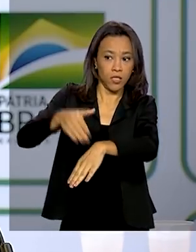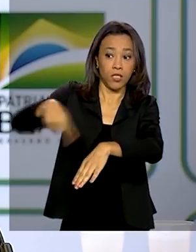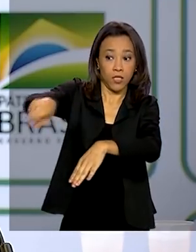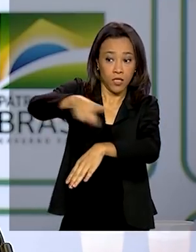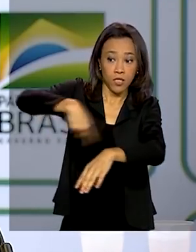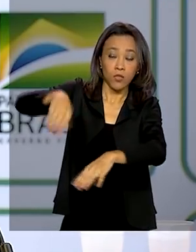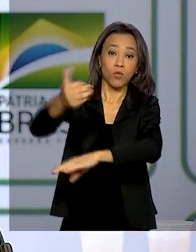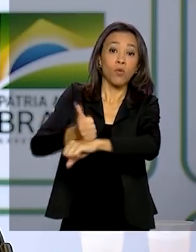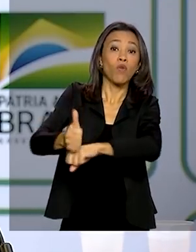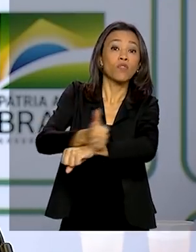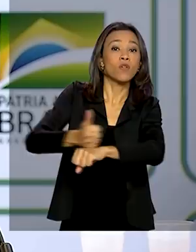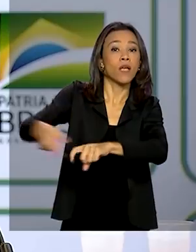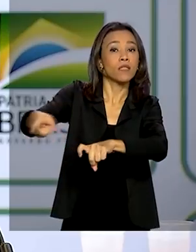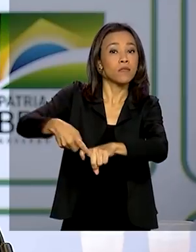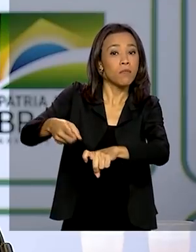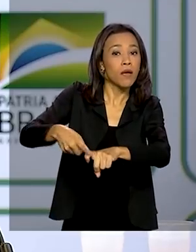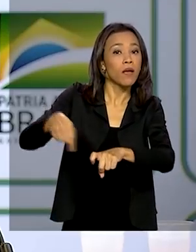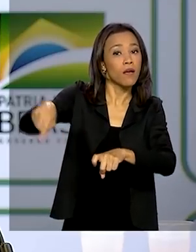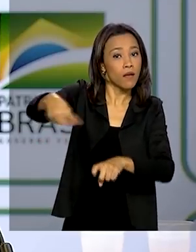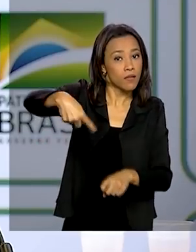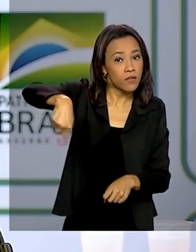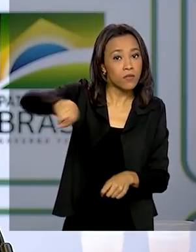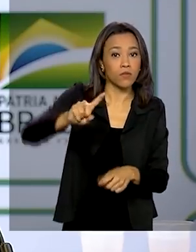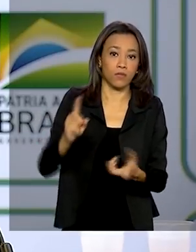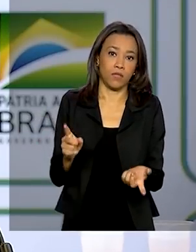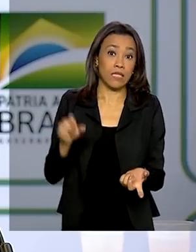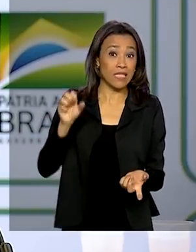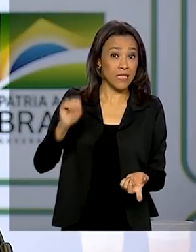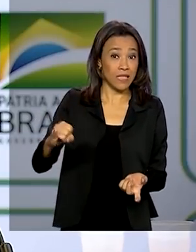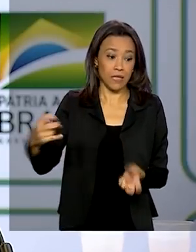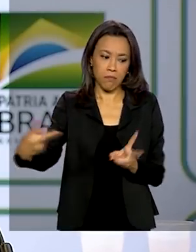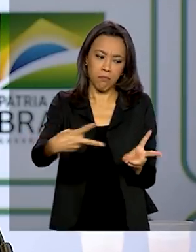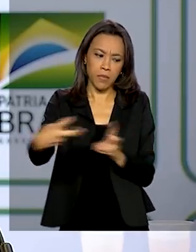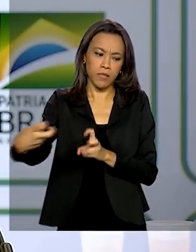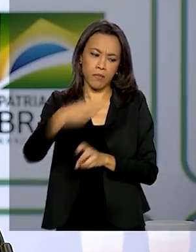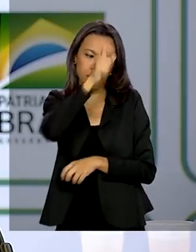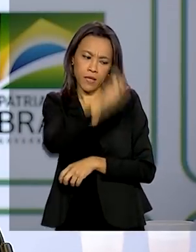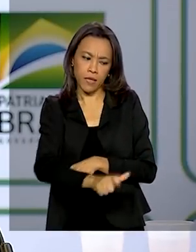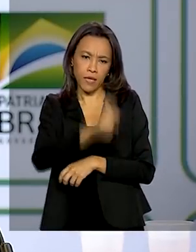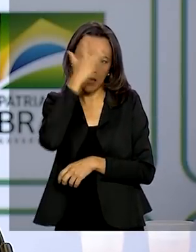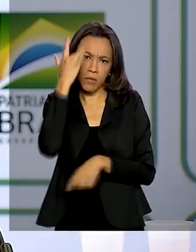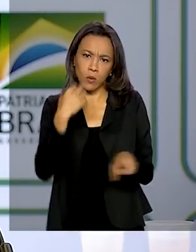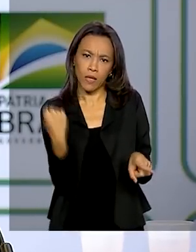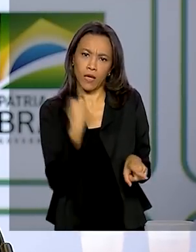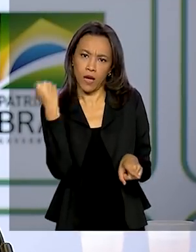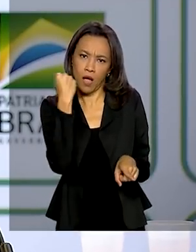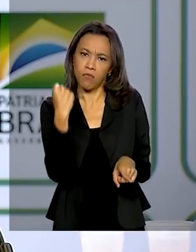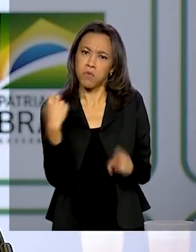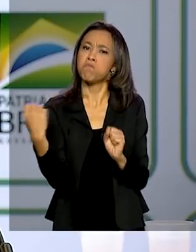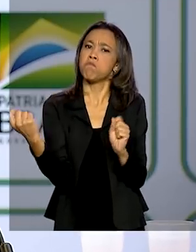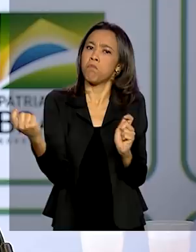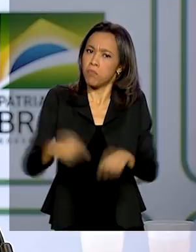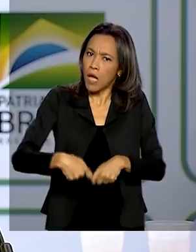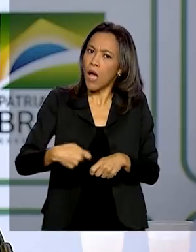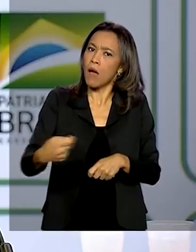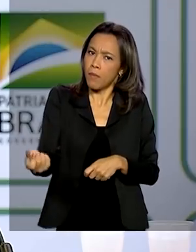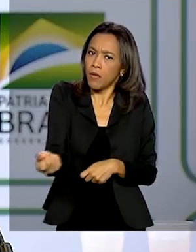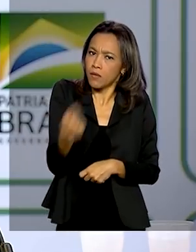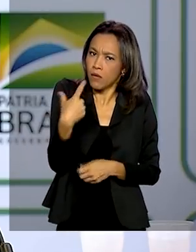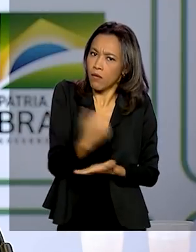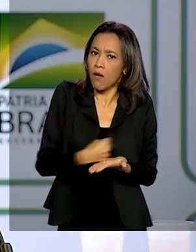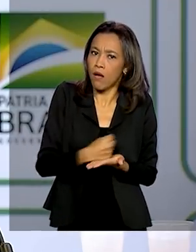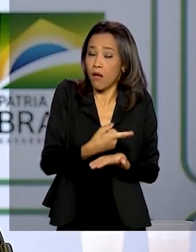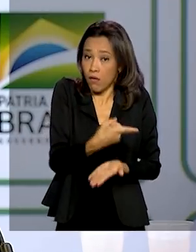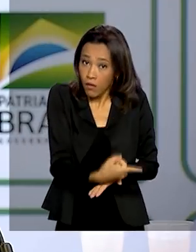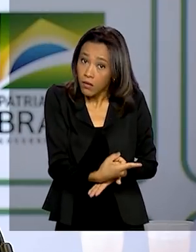médico assistente. Se ele entender que aquele paciente grave pode se beneficiar desse remédio,